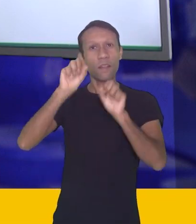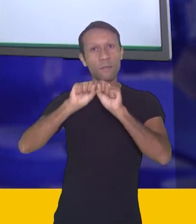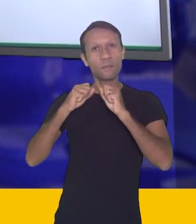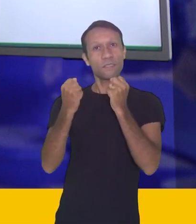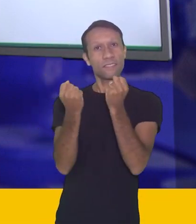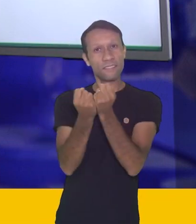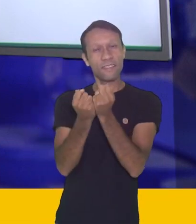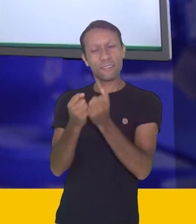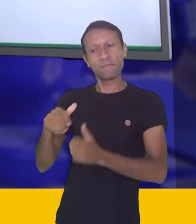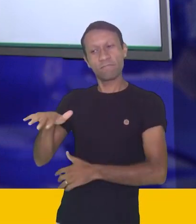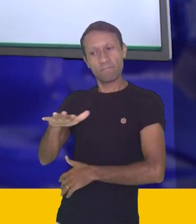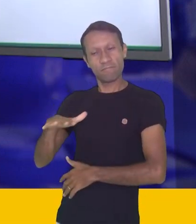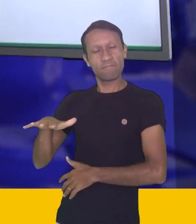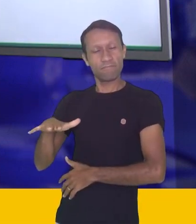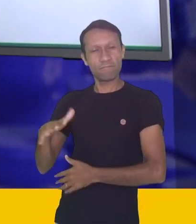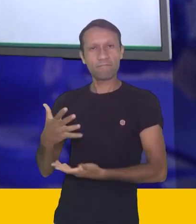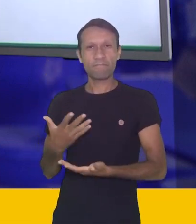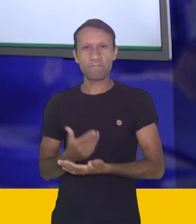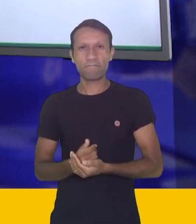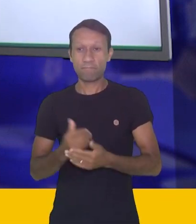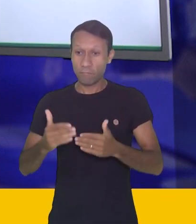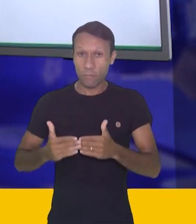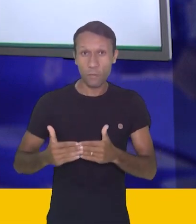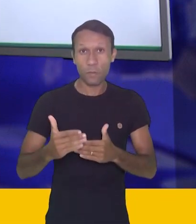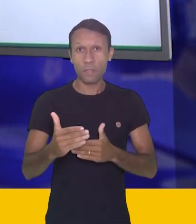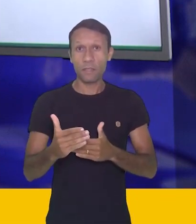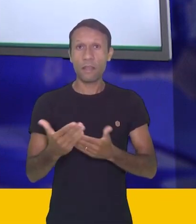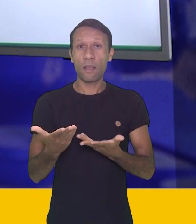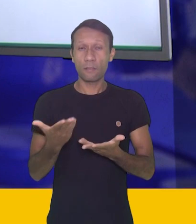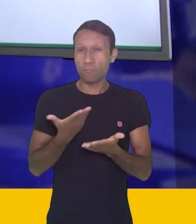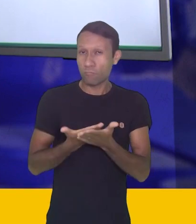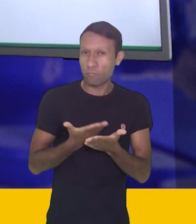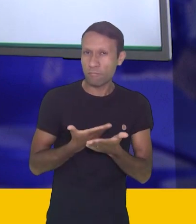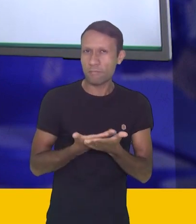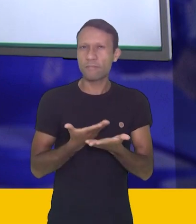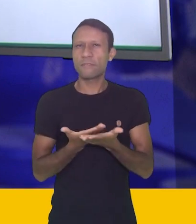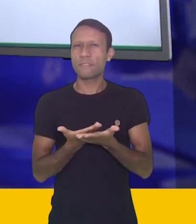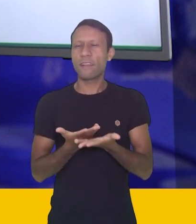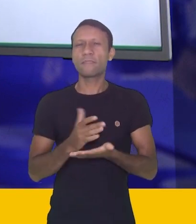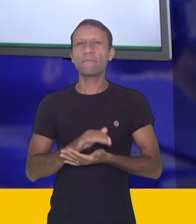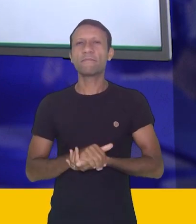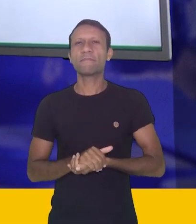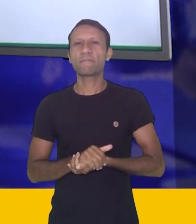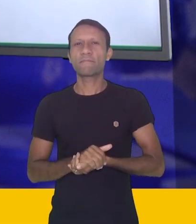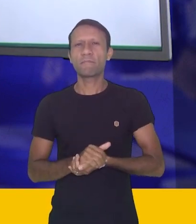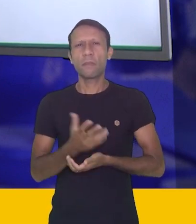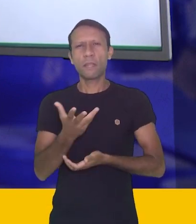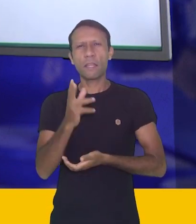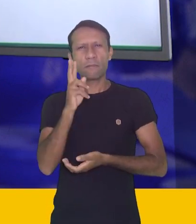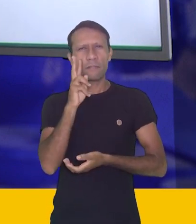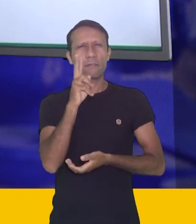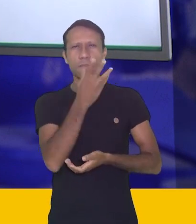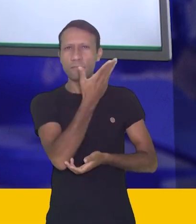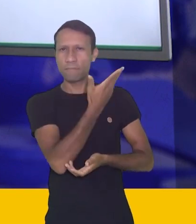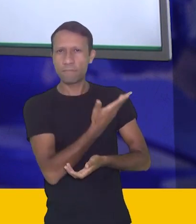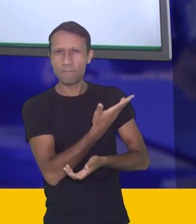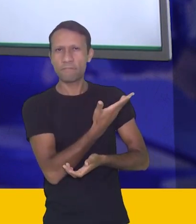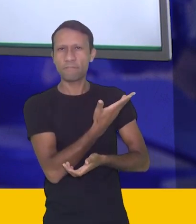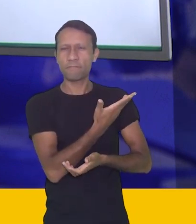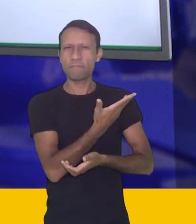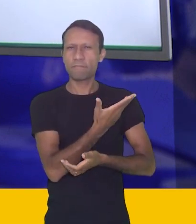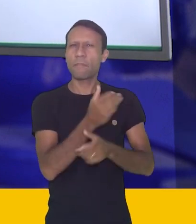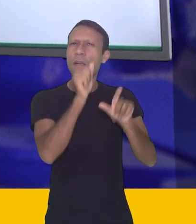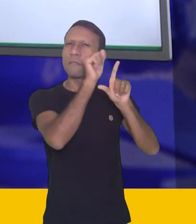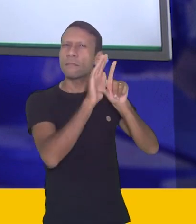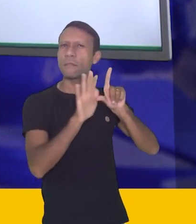do espaço vivenciado. Para dar continuidade à nossa aula e começar a nossa conversa hoje, queria que vocês dessem uma olhada nessas